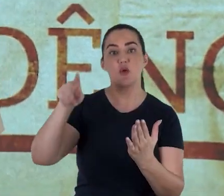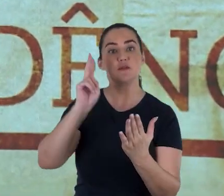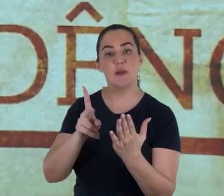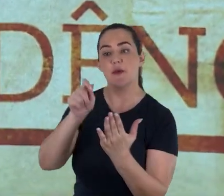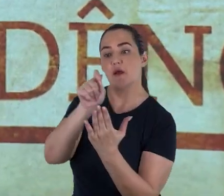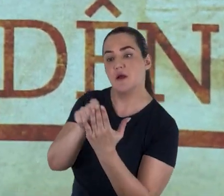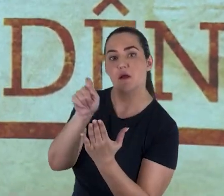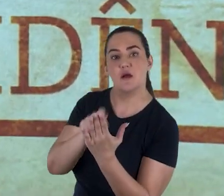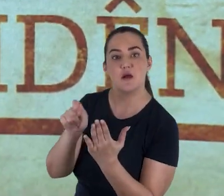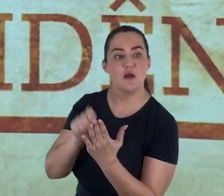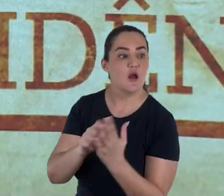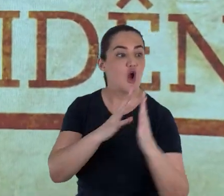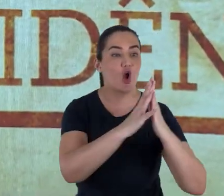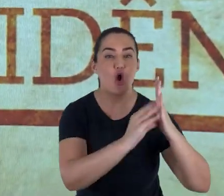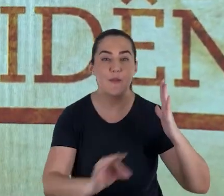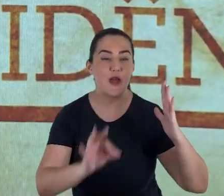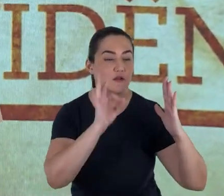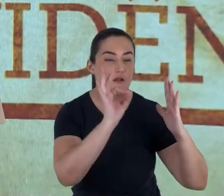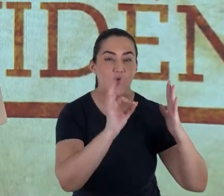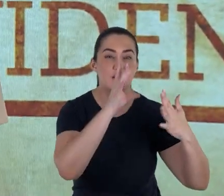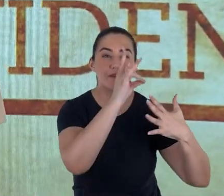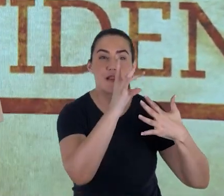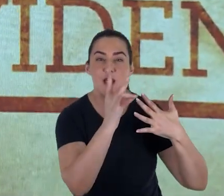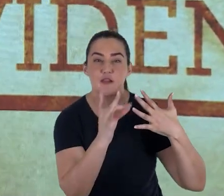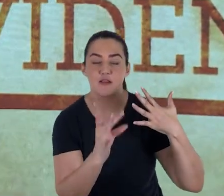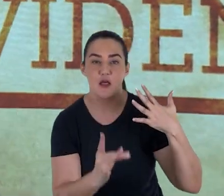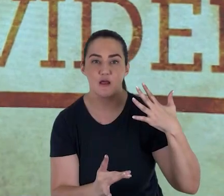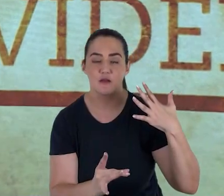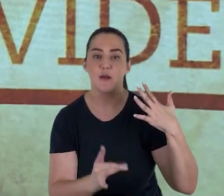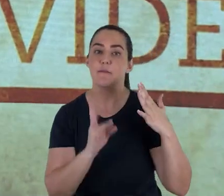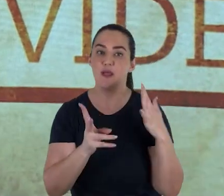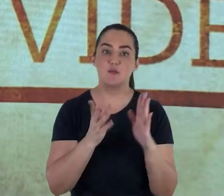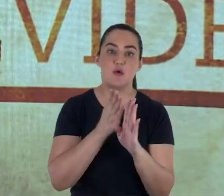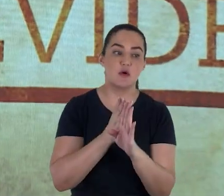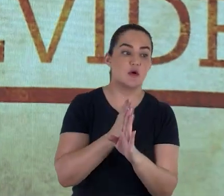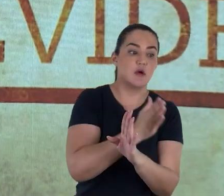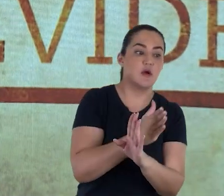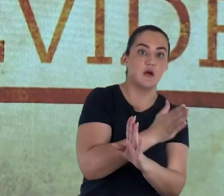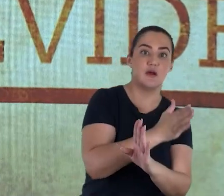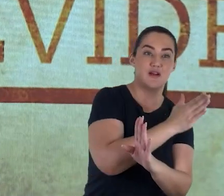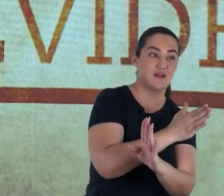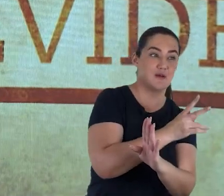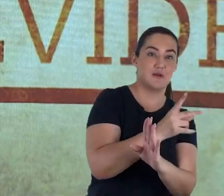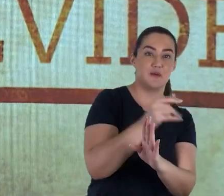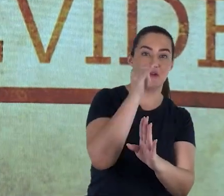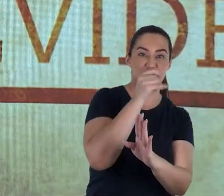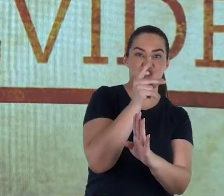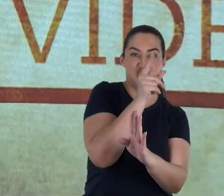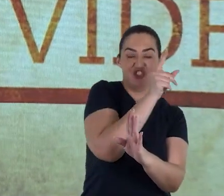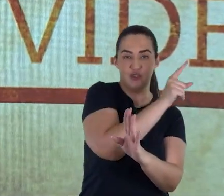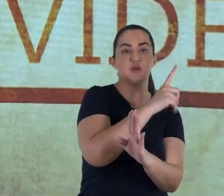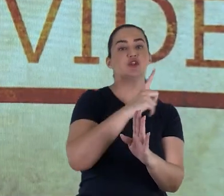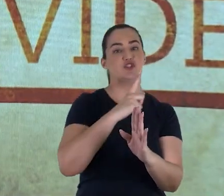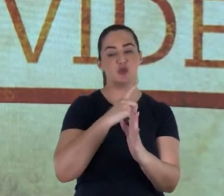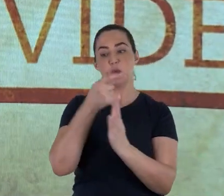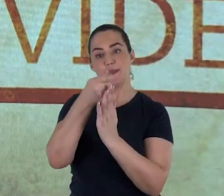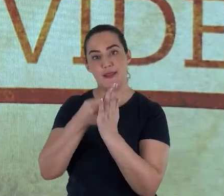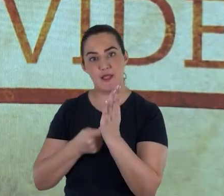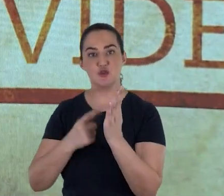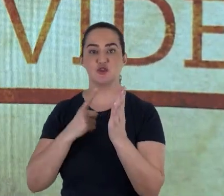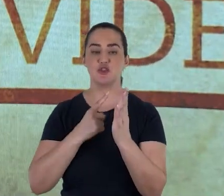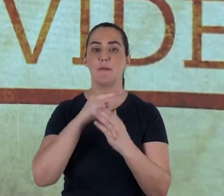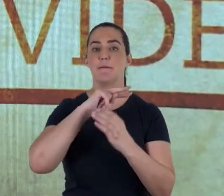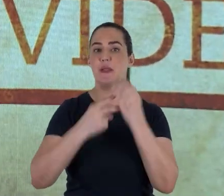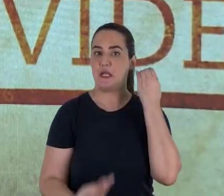por mais de mil anos, ou seja, muito antes das cópias da Idade Média, o texto com a sua parte em hebraico e